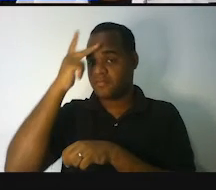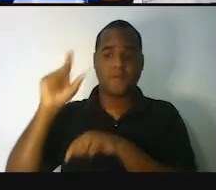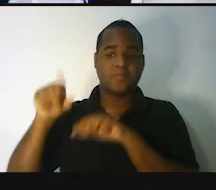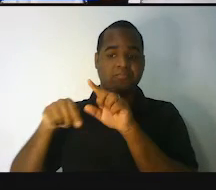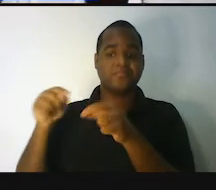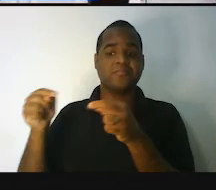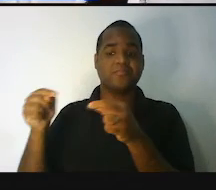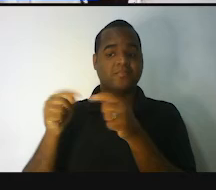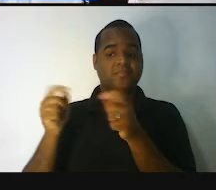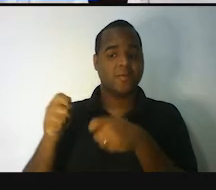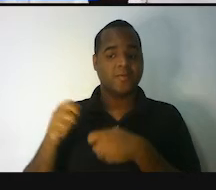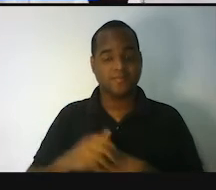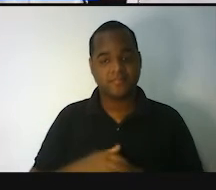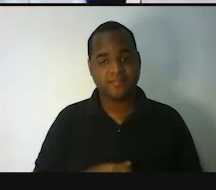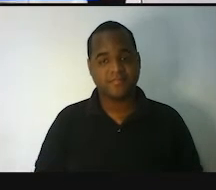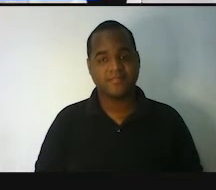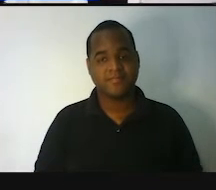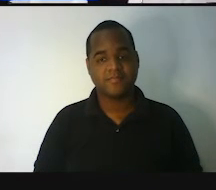mediu a parede?